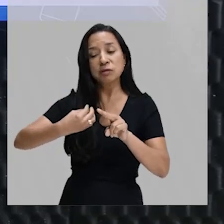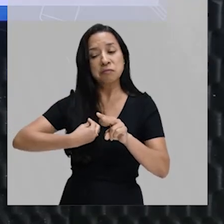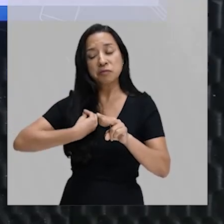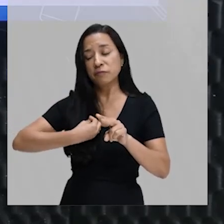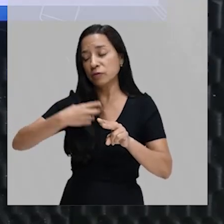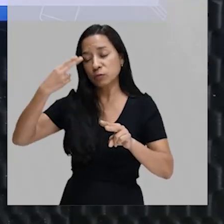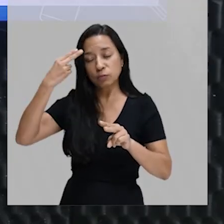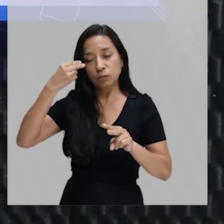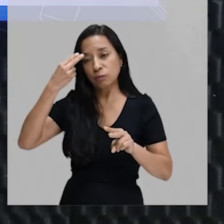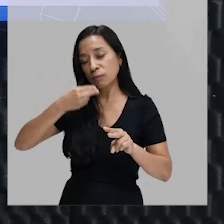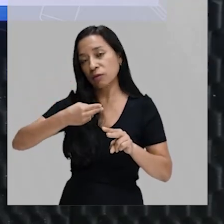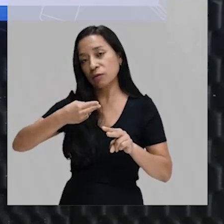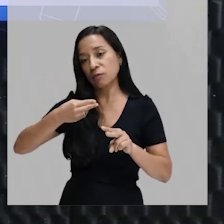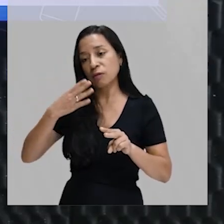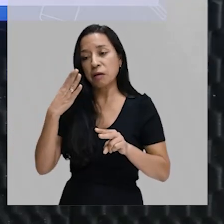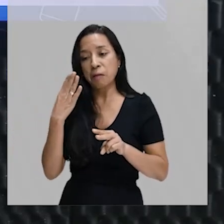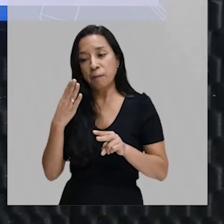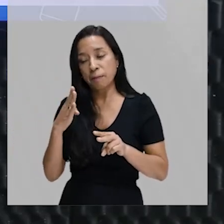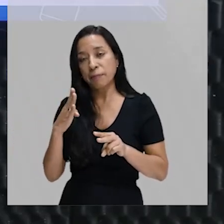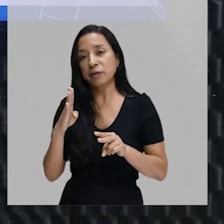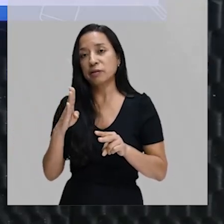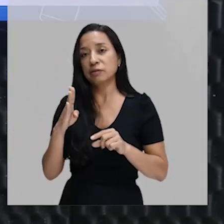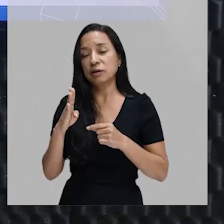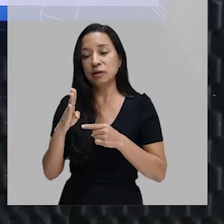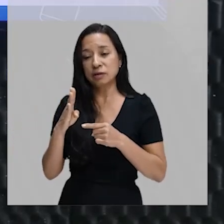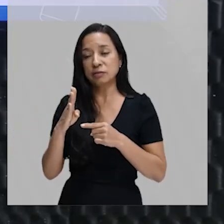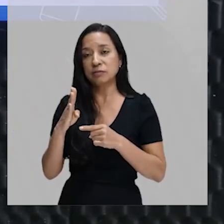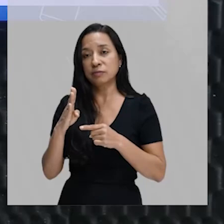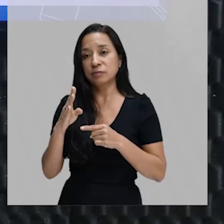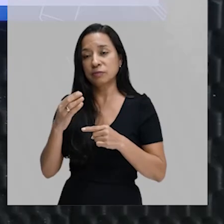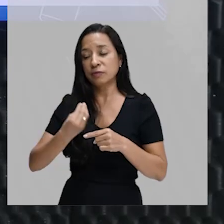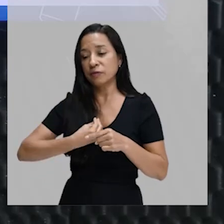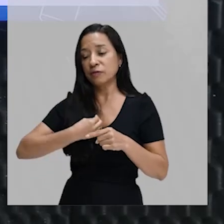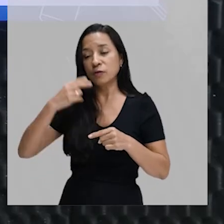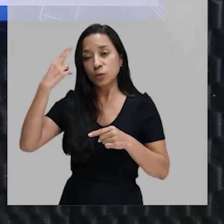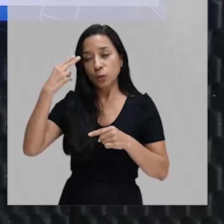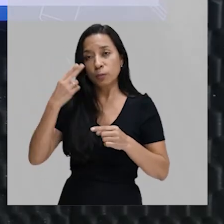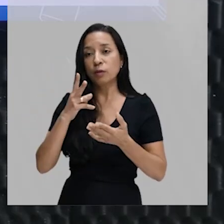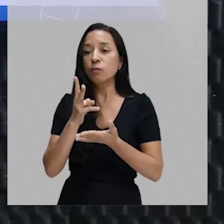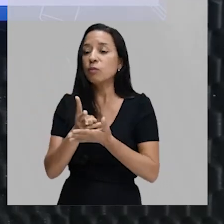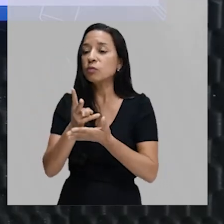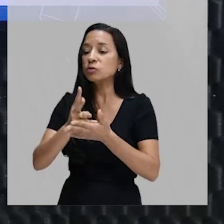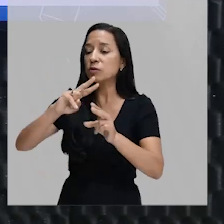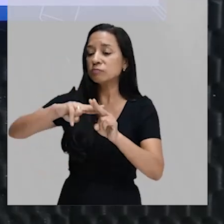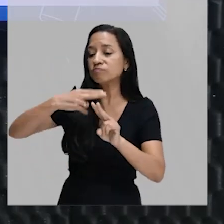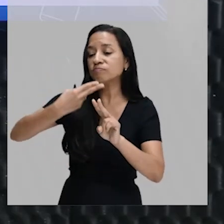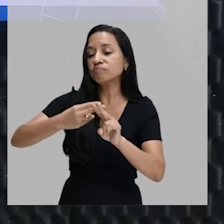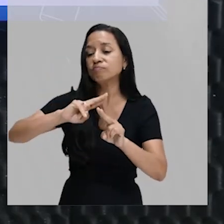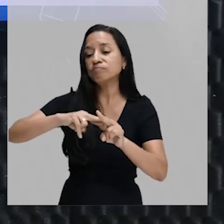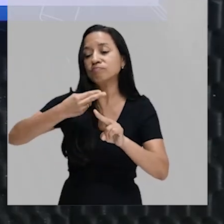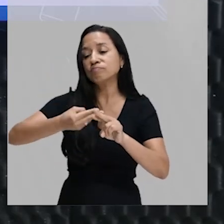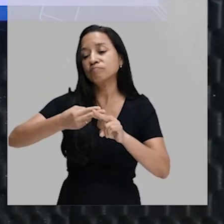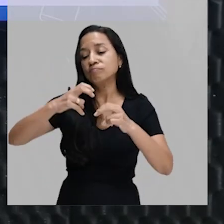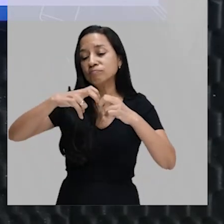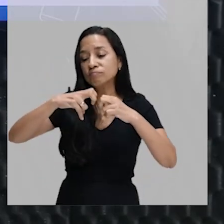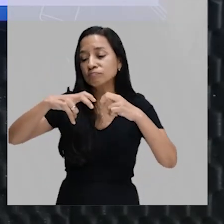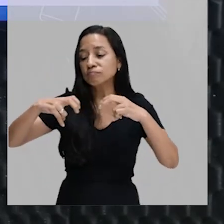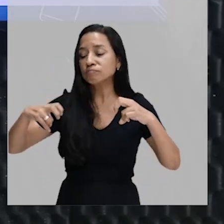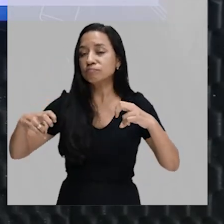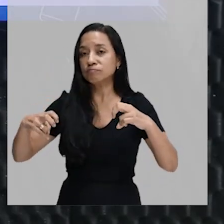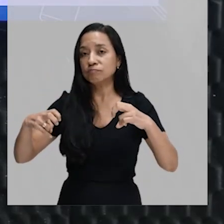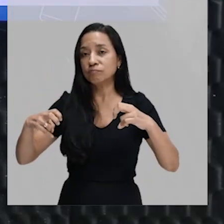normalmente. E uma bactéria, como ela vai viver normalmente, ela vai continuar se reproduzindo assexuadamente.